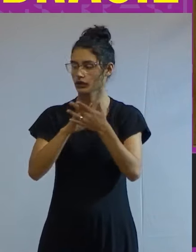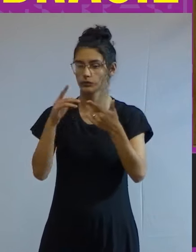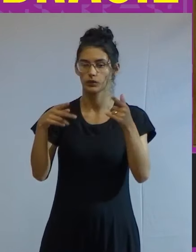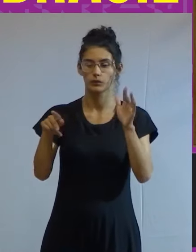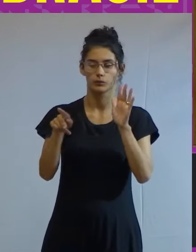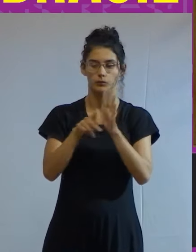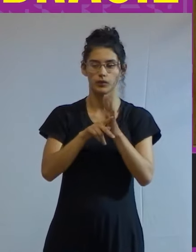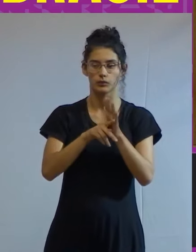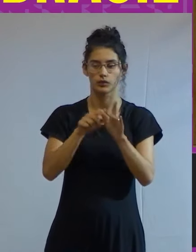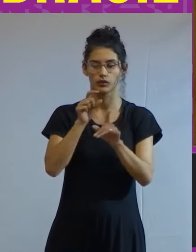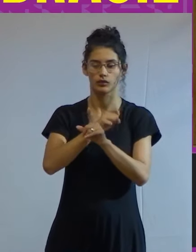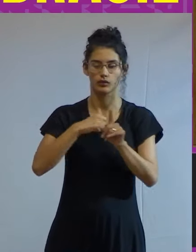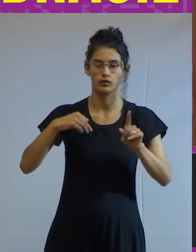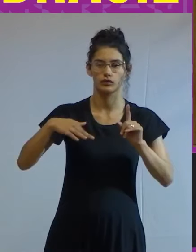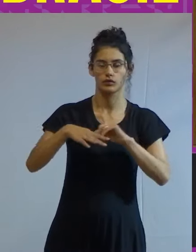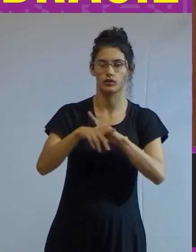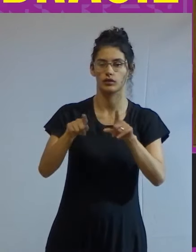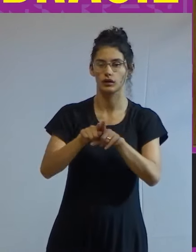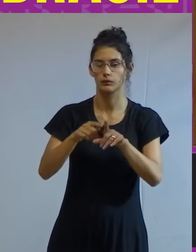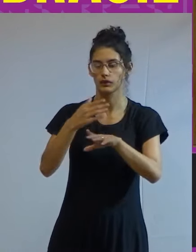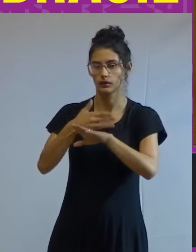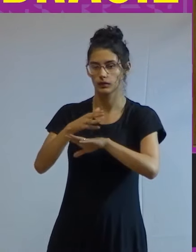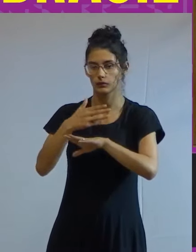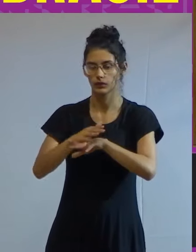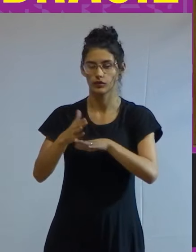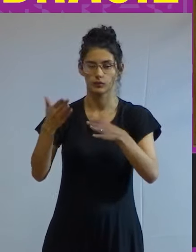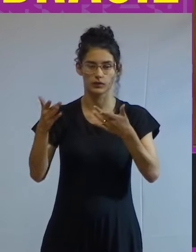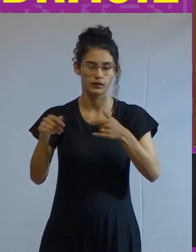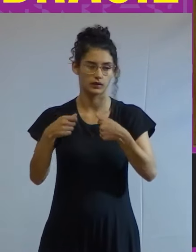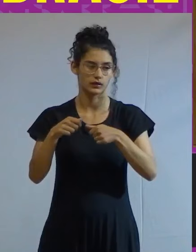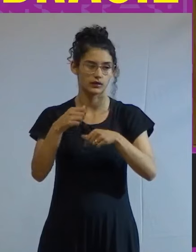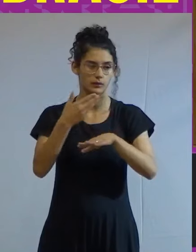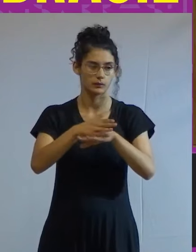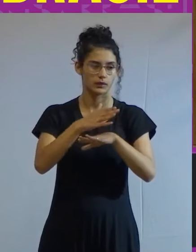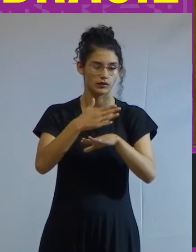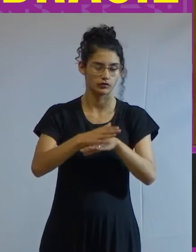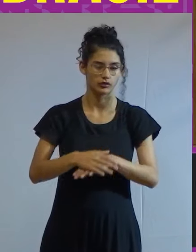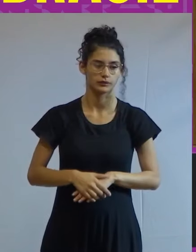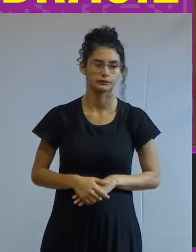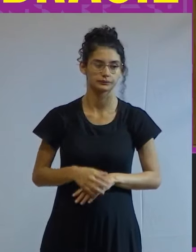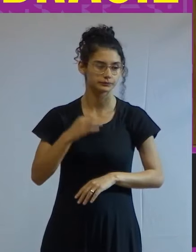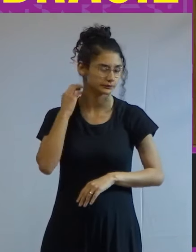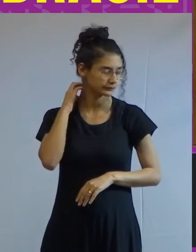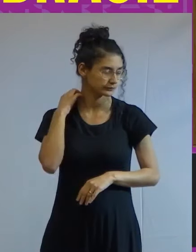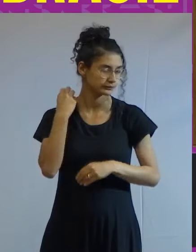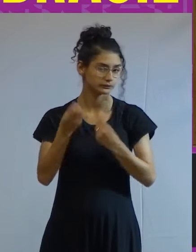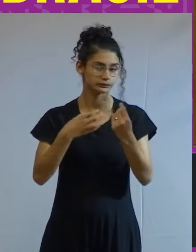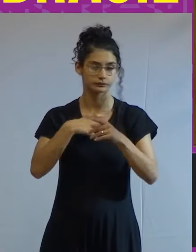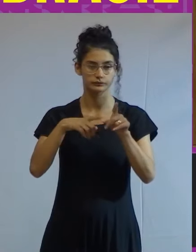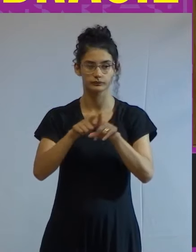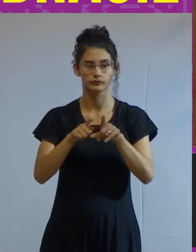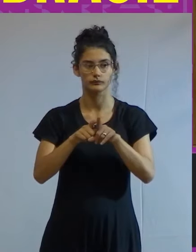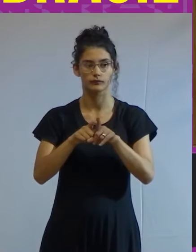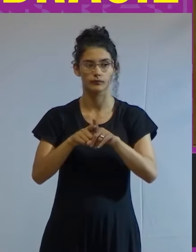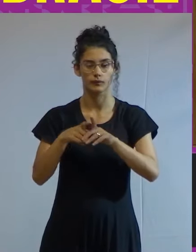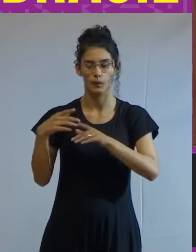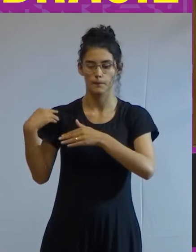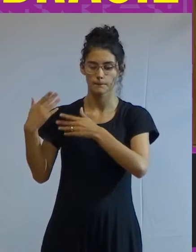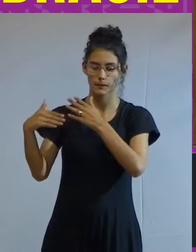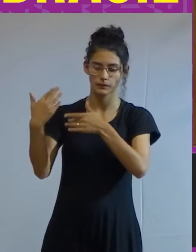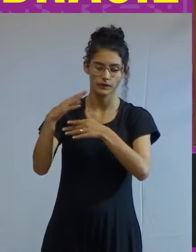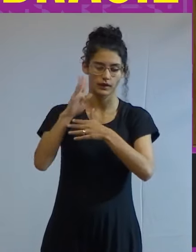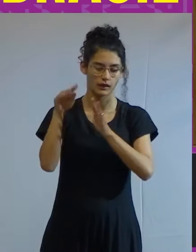reprodução social da mão de obra necessária à atividade produtiva conforto que se prolongou